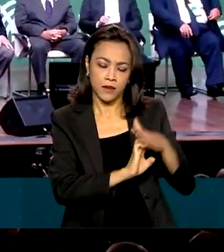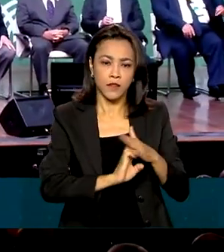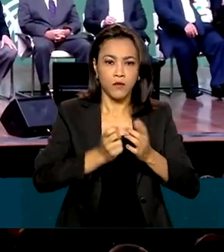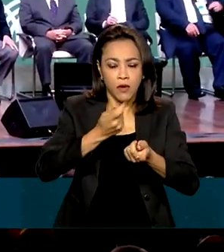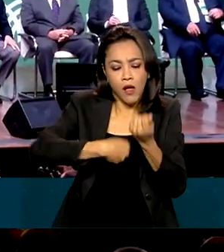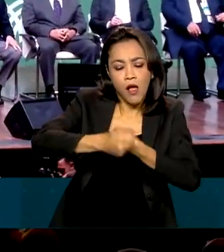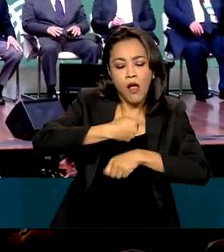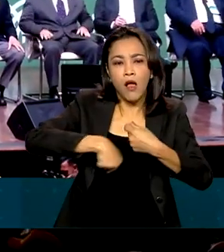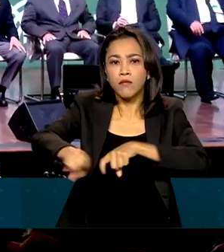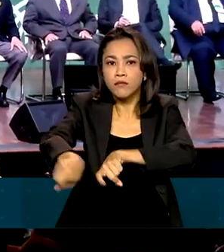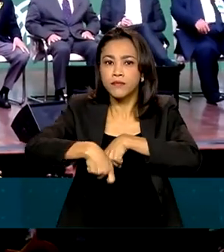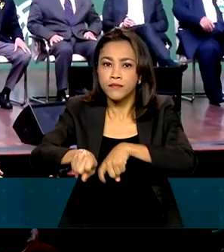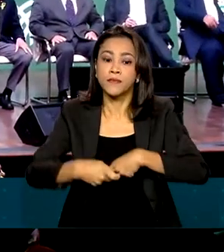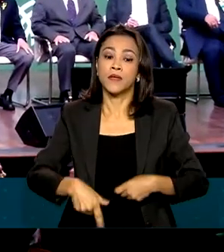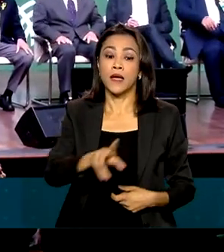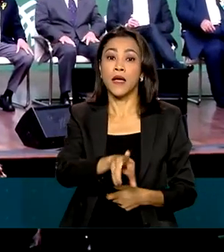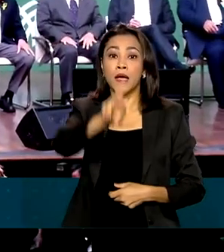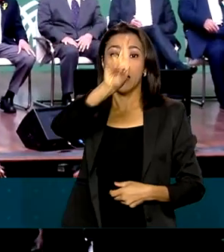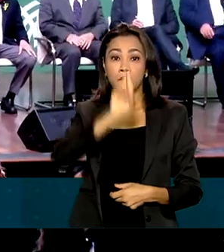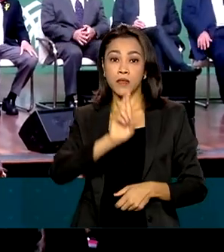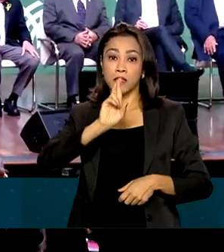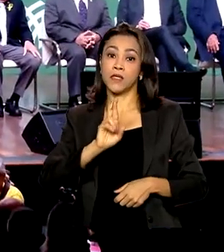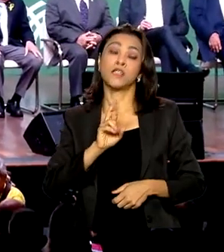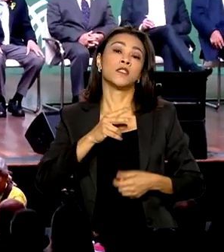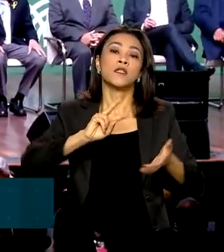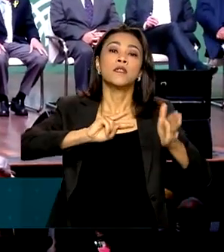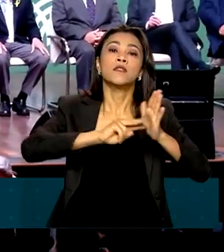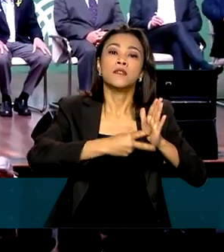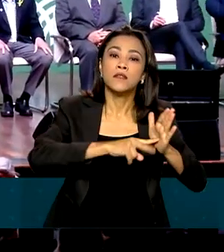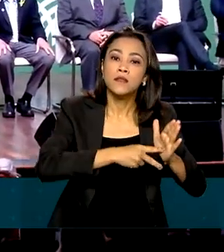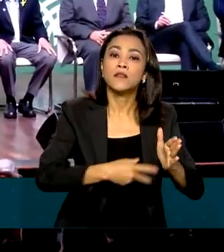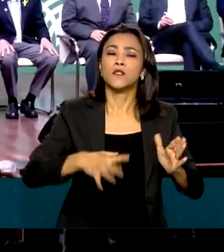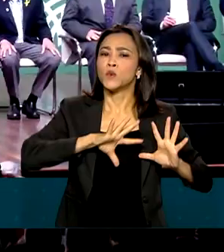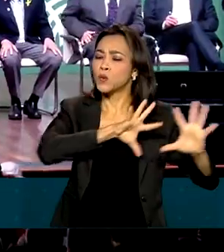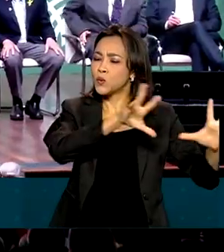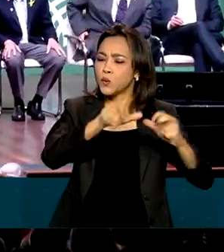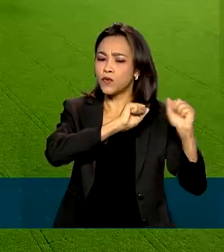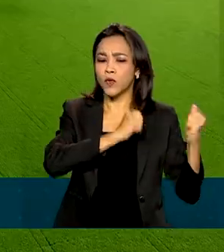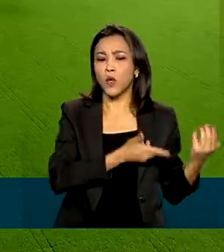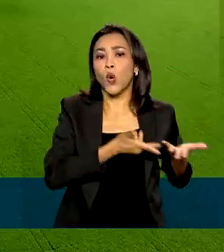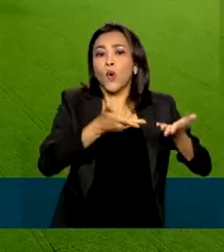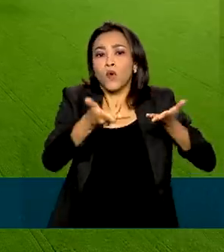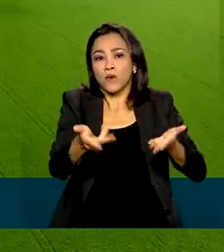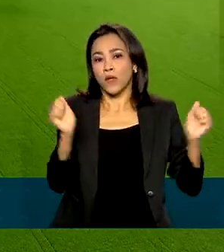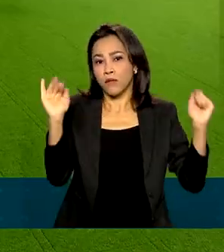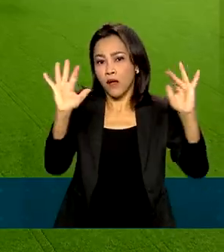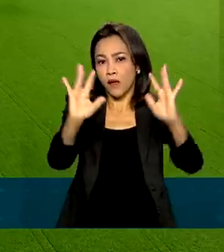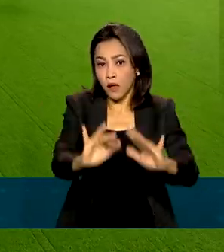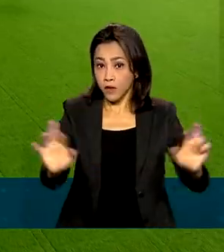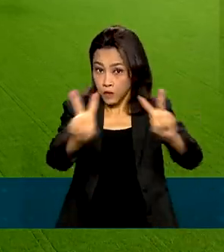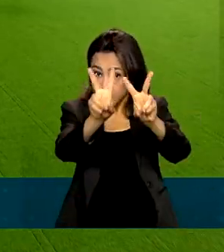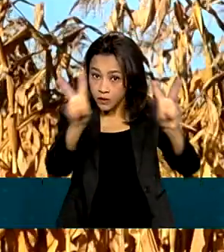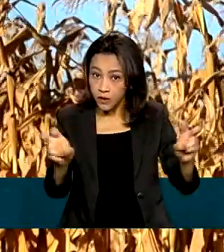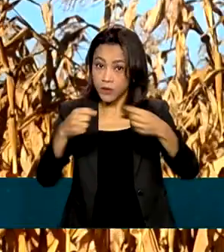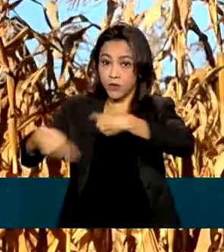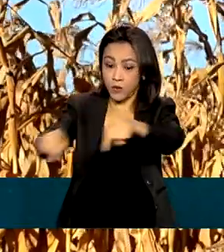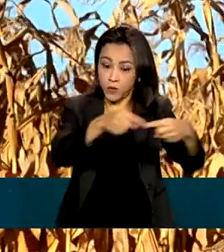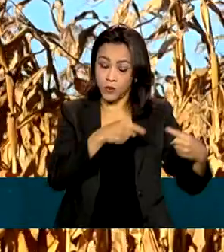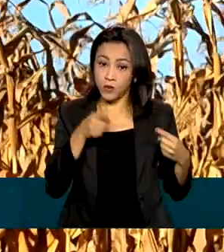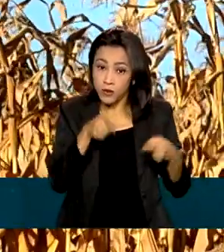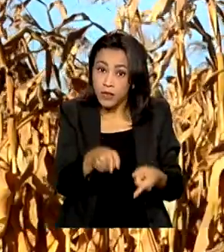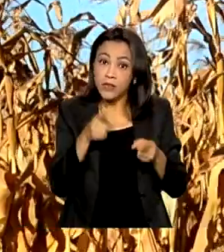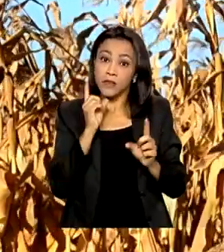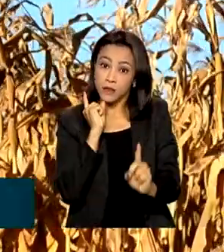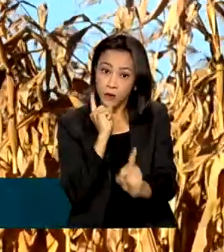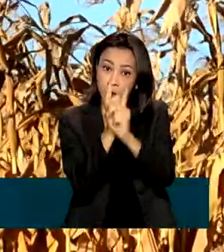representantes de sindicatos rurais e autoridades foram convidados para o encontro. Um dos temas discutidos no encontro e